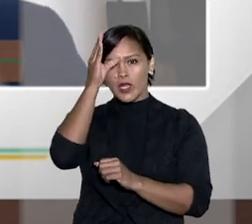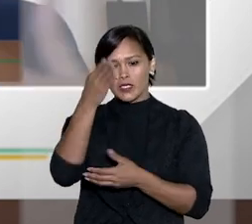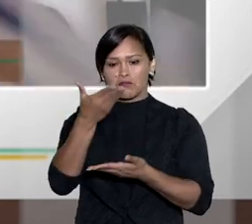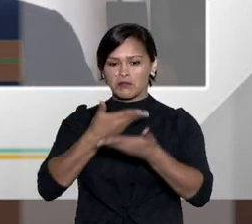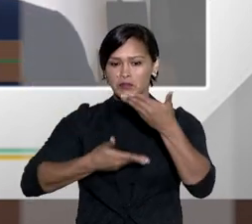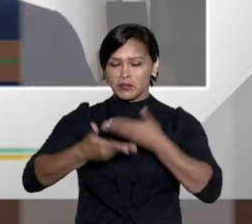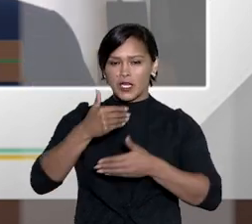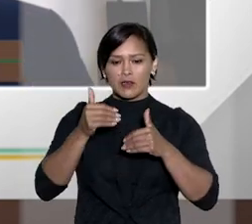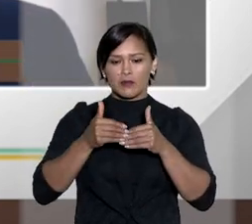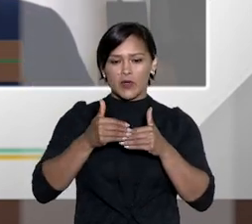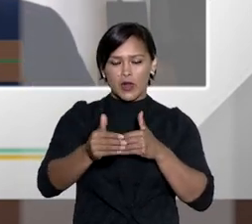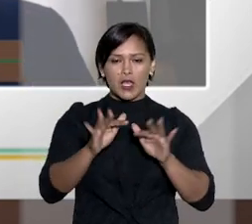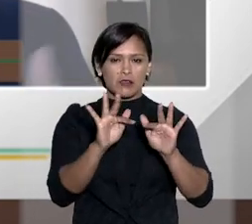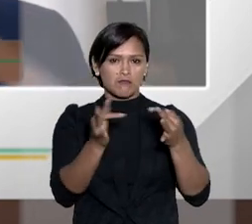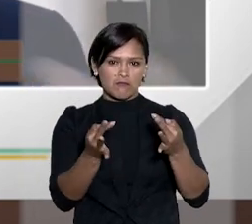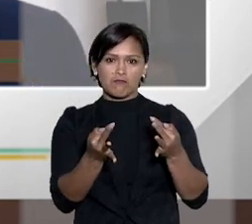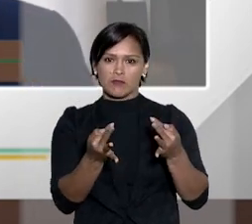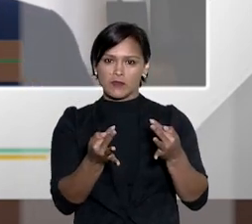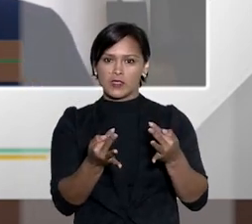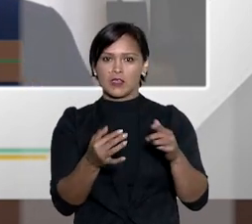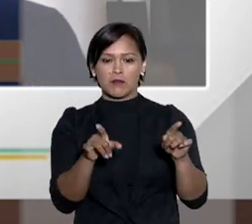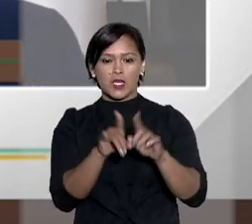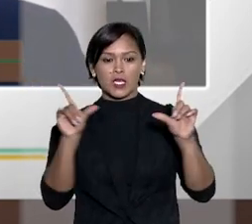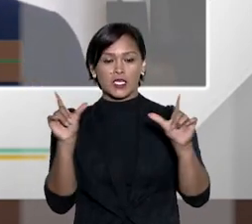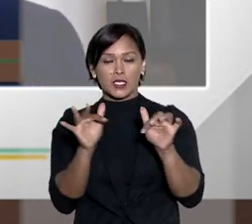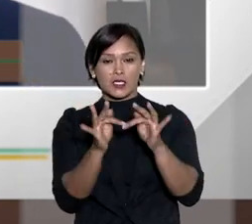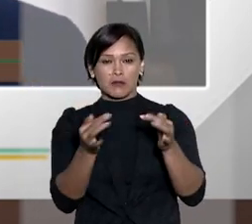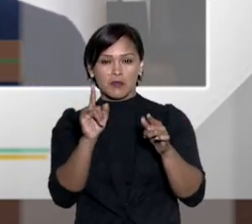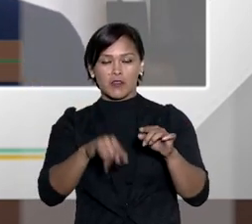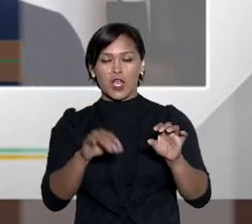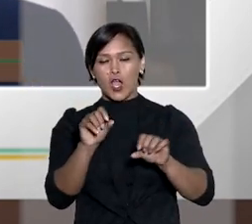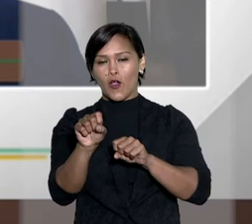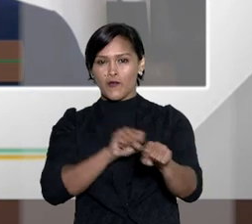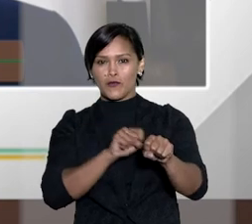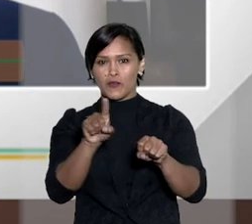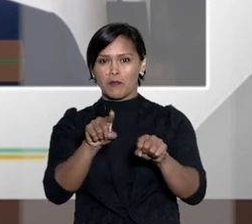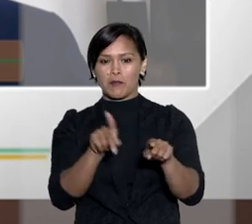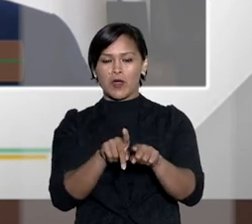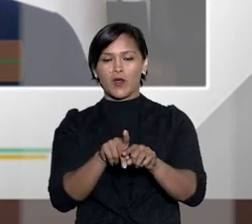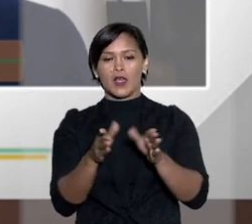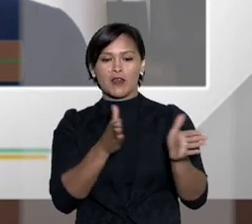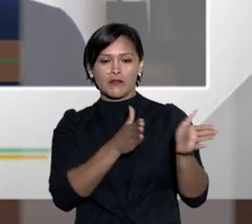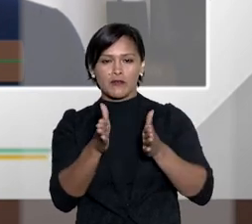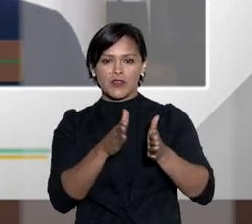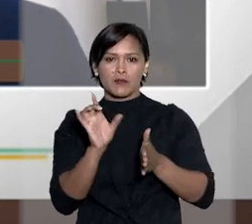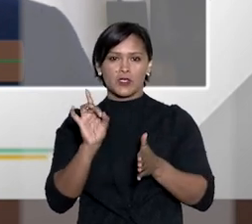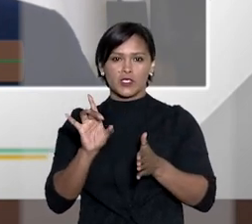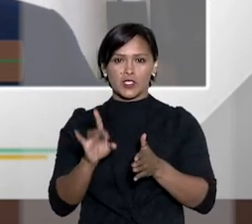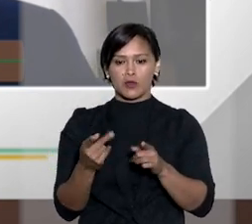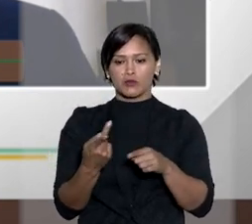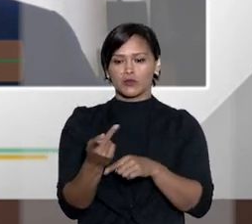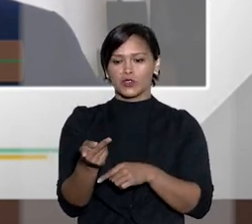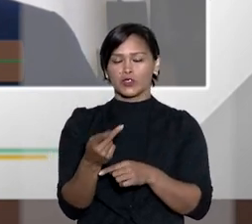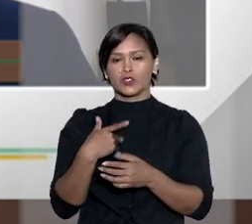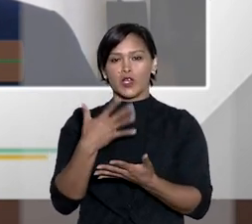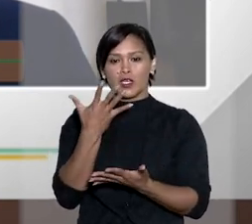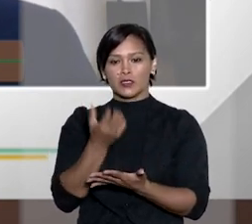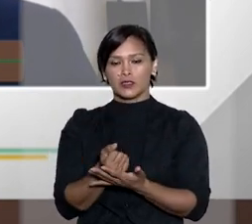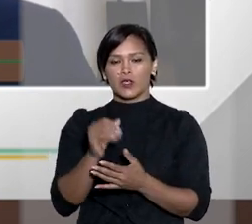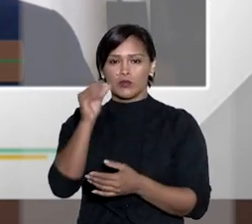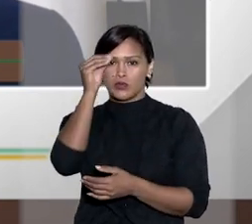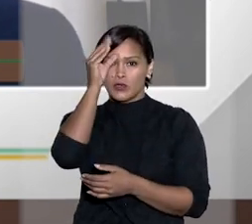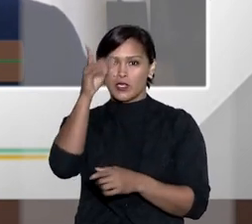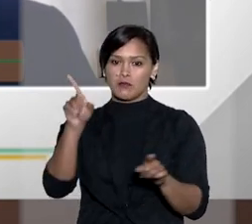isso ela tem que absorver conhecimento e através desse procedimento simples simplificado informal ela